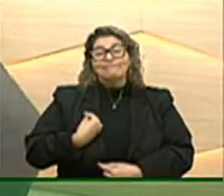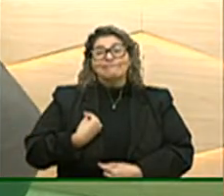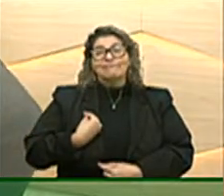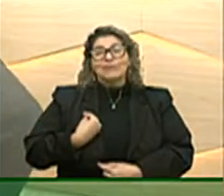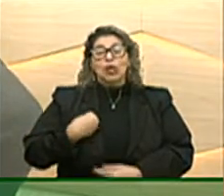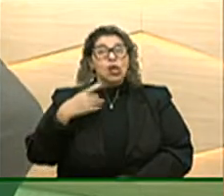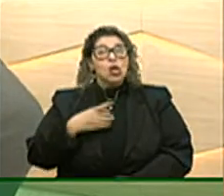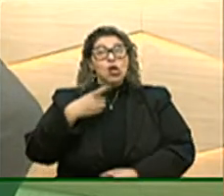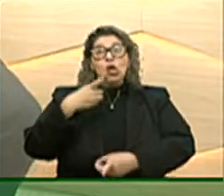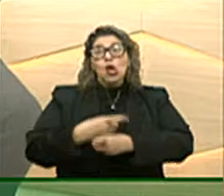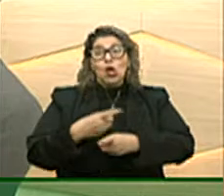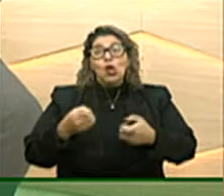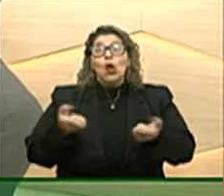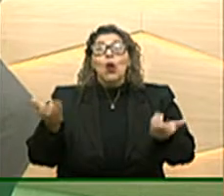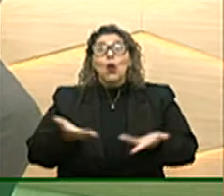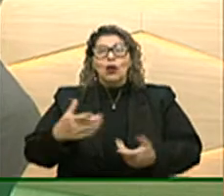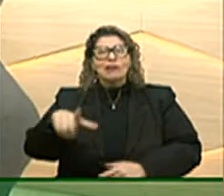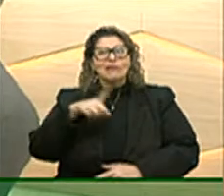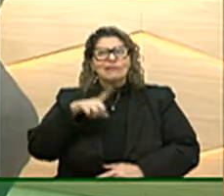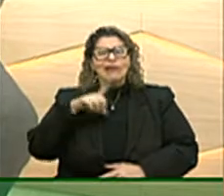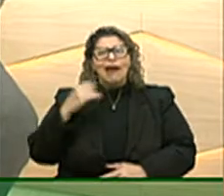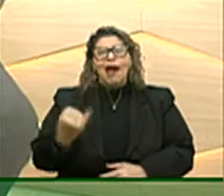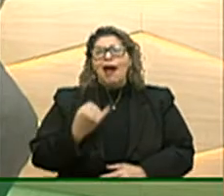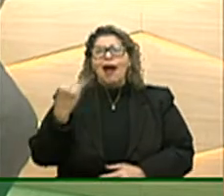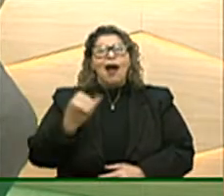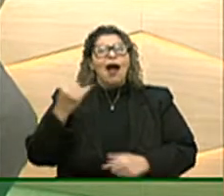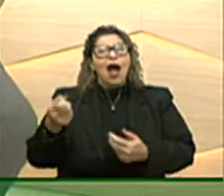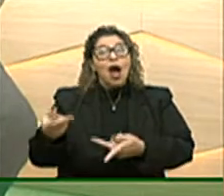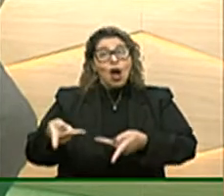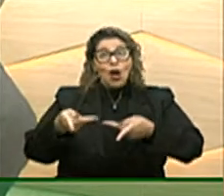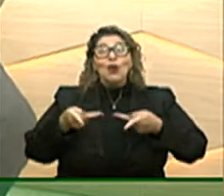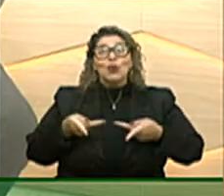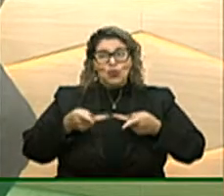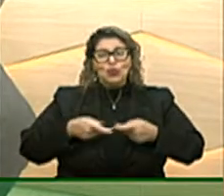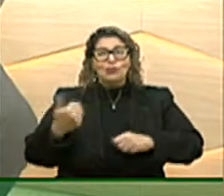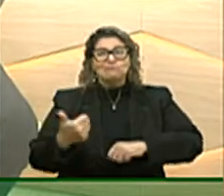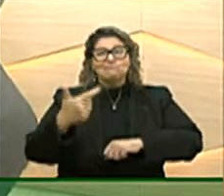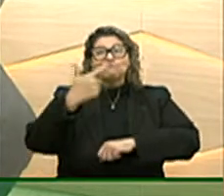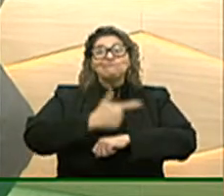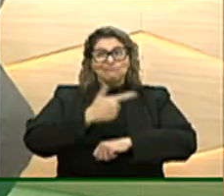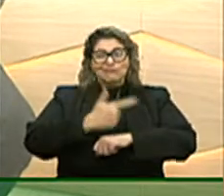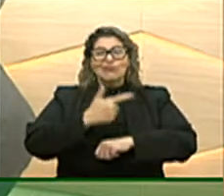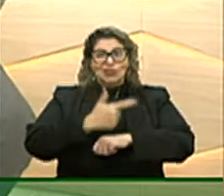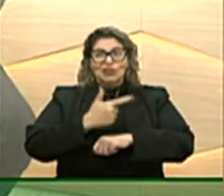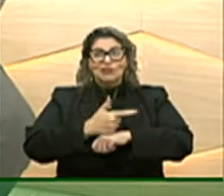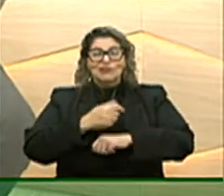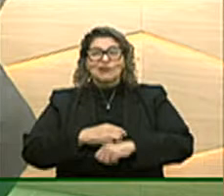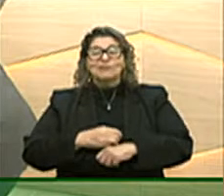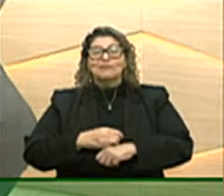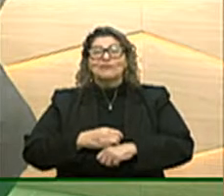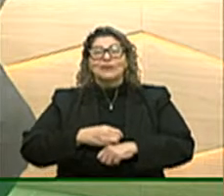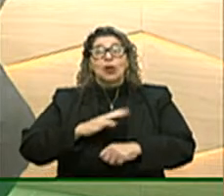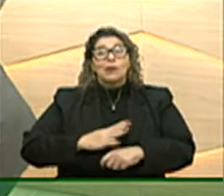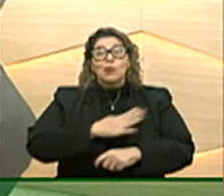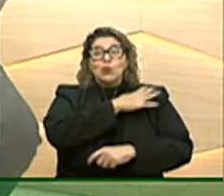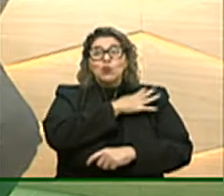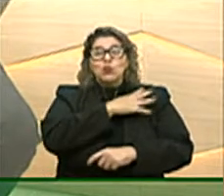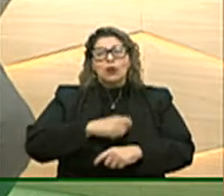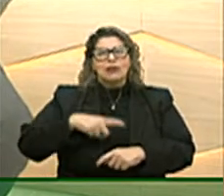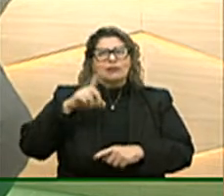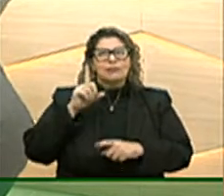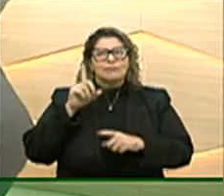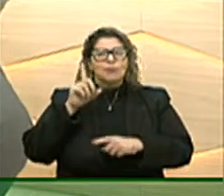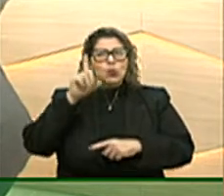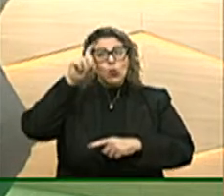nosso encontro de hoje tem como principal convidado o vice-presidente da República, o general Hamilton Mourão,